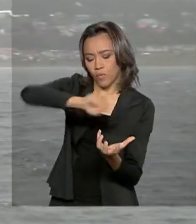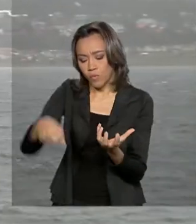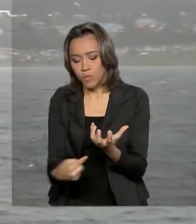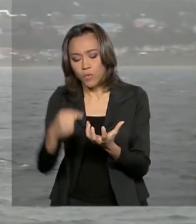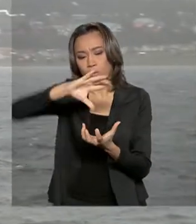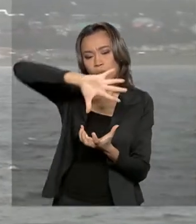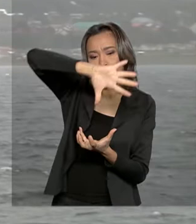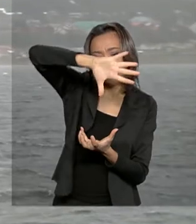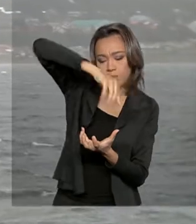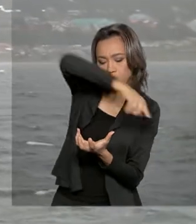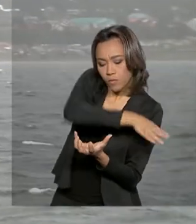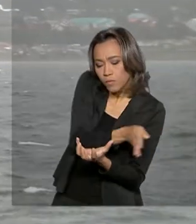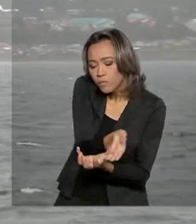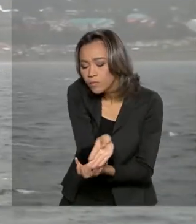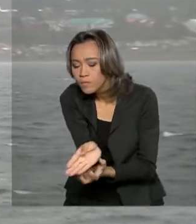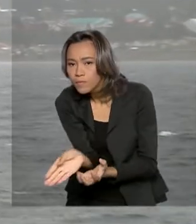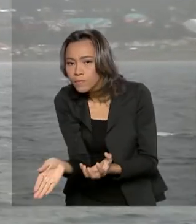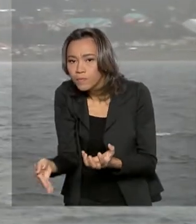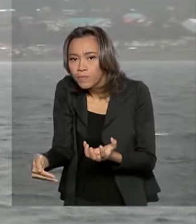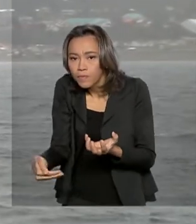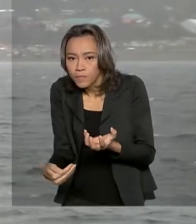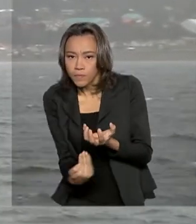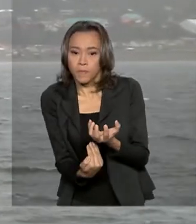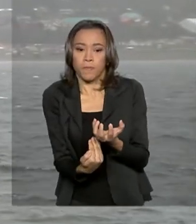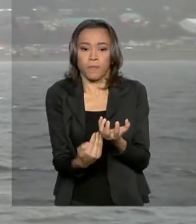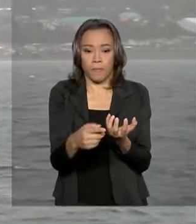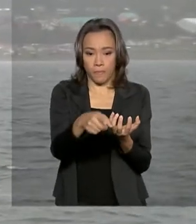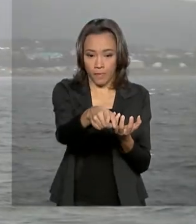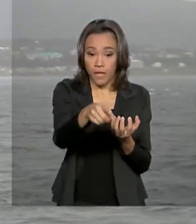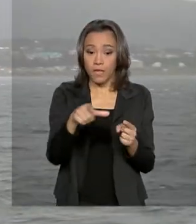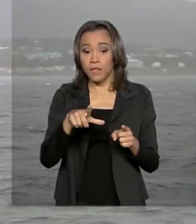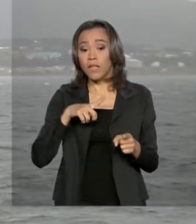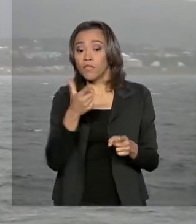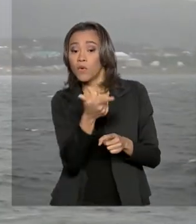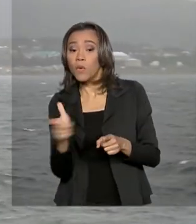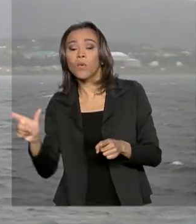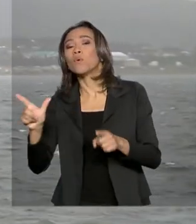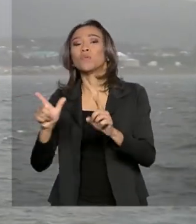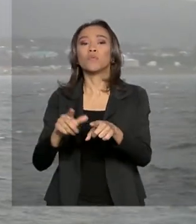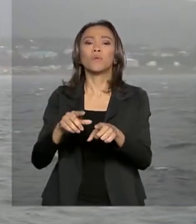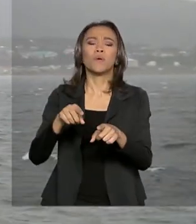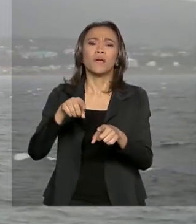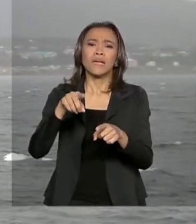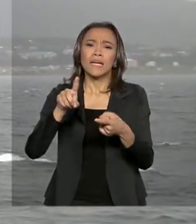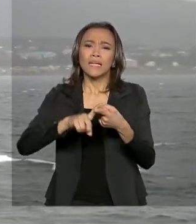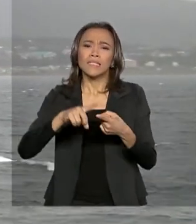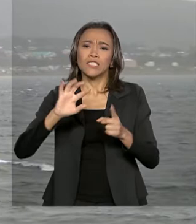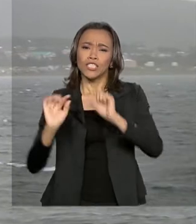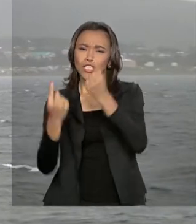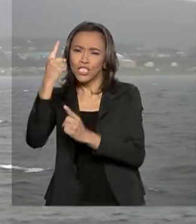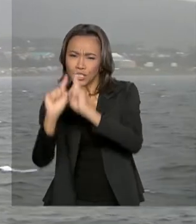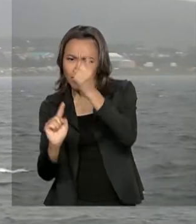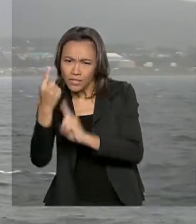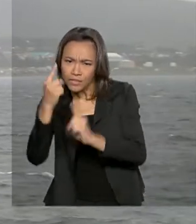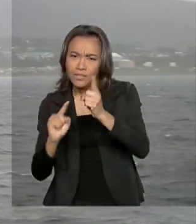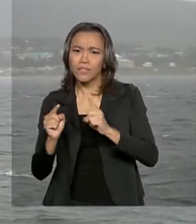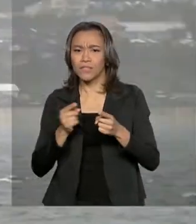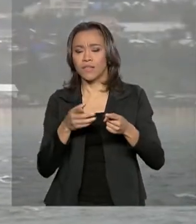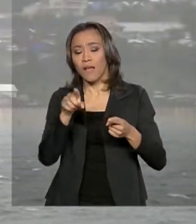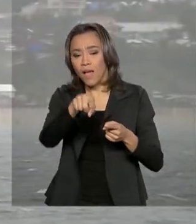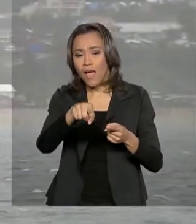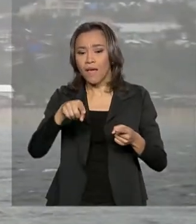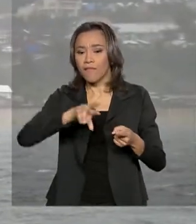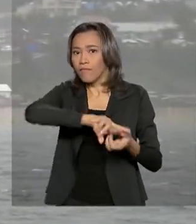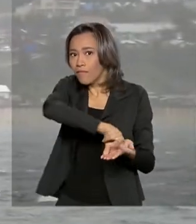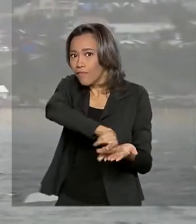primeiros dois dias de viagem, o navio seguiu pelo Estreito de Magalhães, passando pelos canais chilenos, uma região cercada